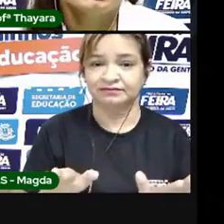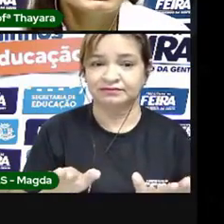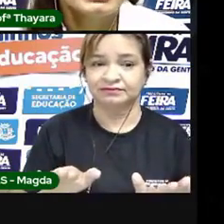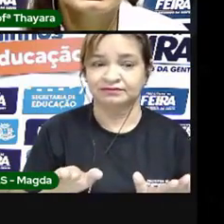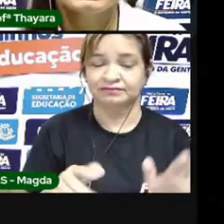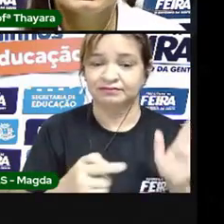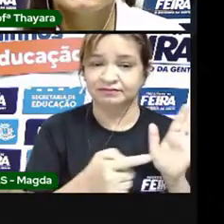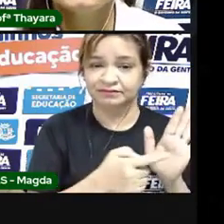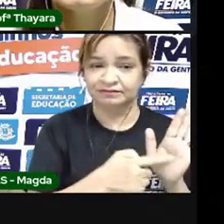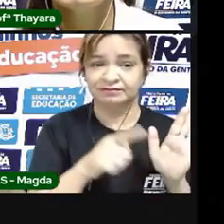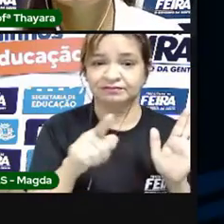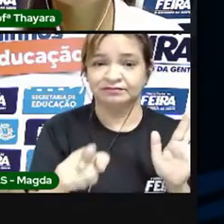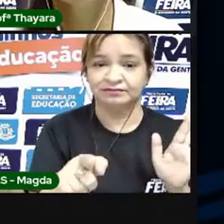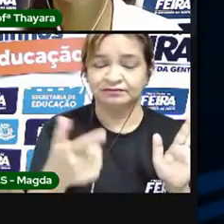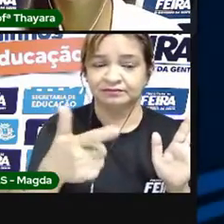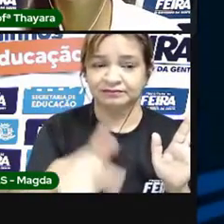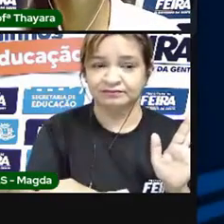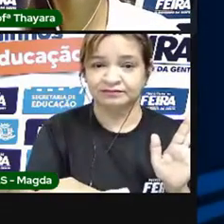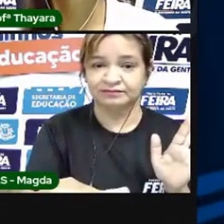Clique em Começar de novo.